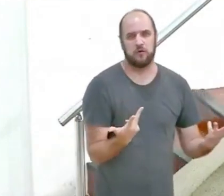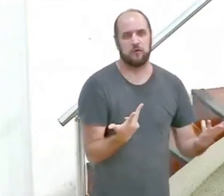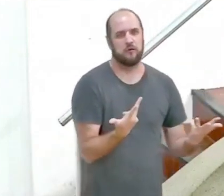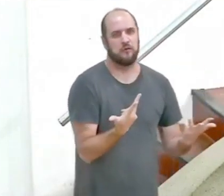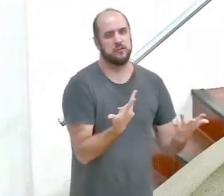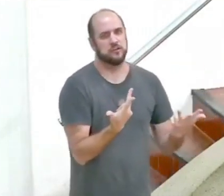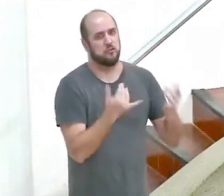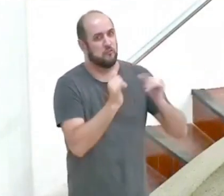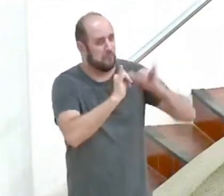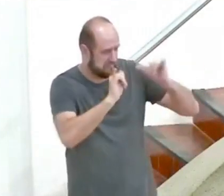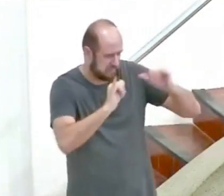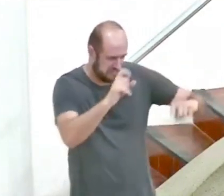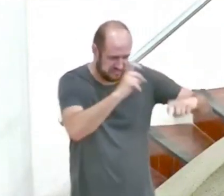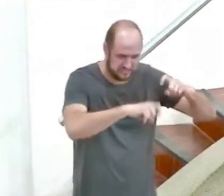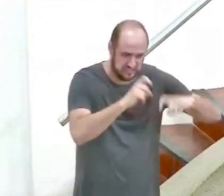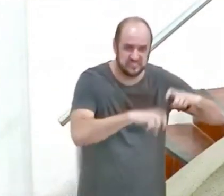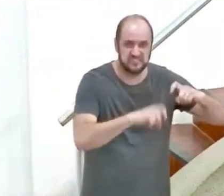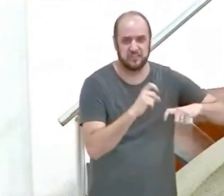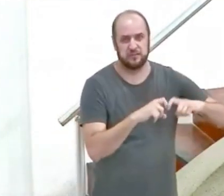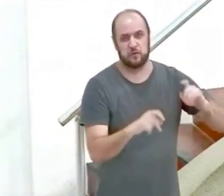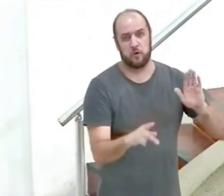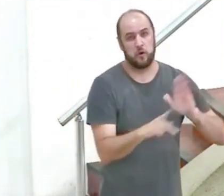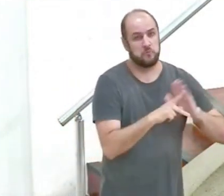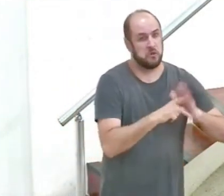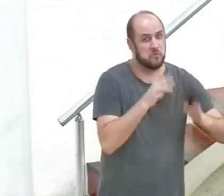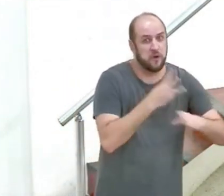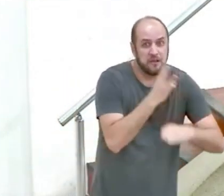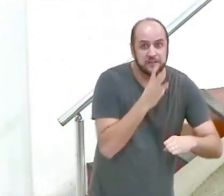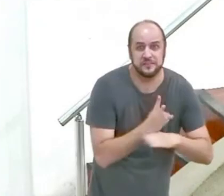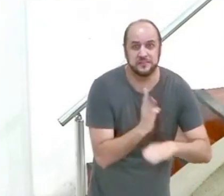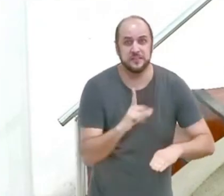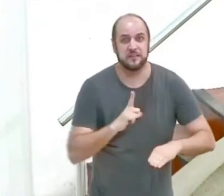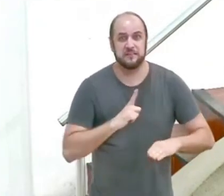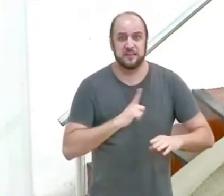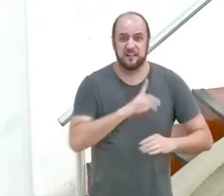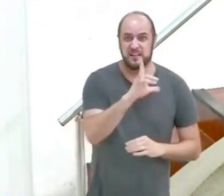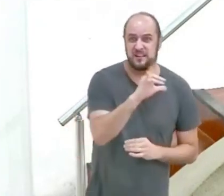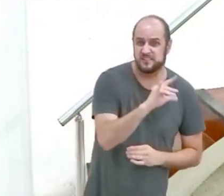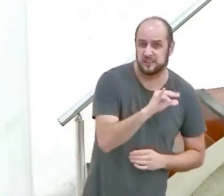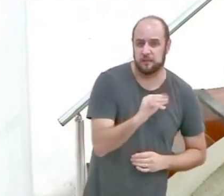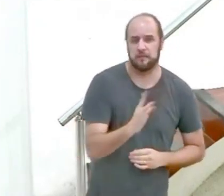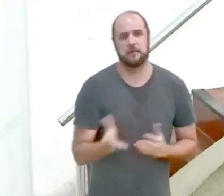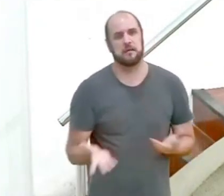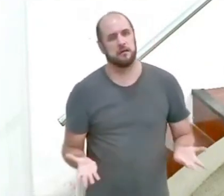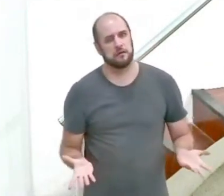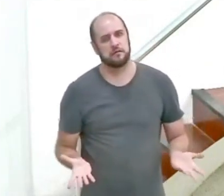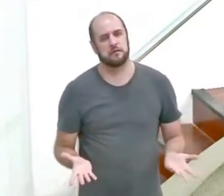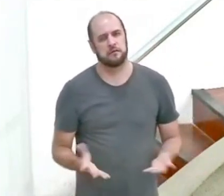pornográfica no seu próprio celular no seu próprio whatsapp nas conversas no instagram nas conversas no snapchat